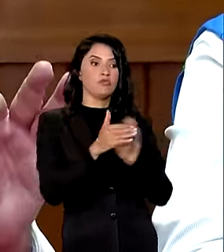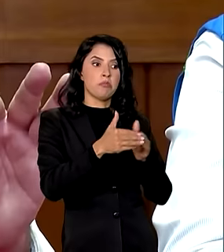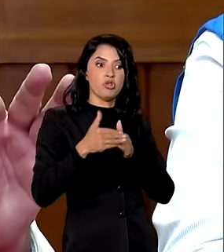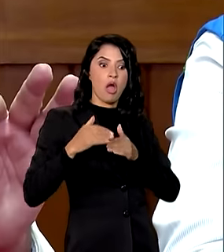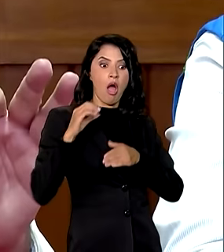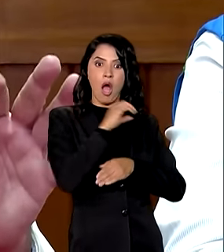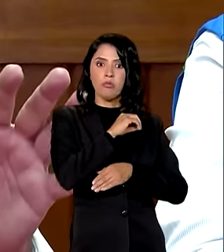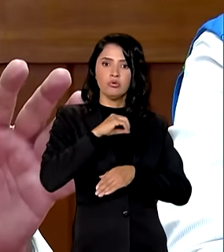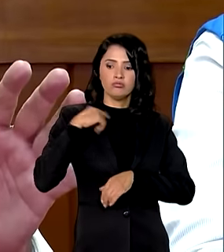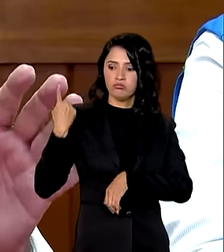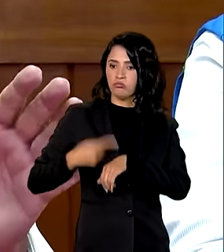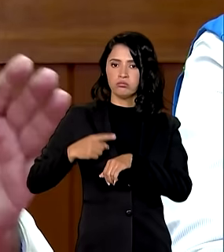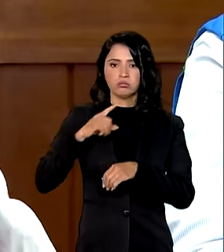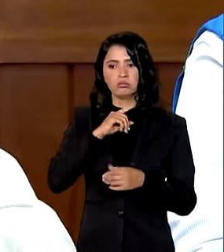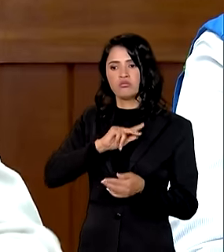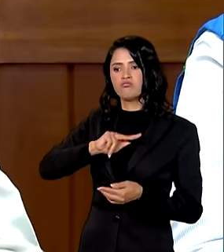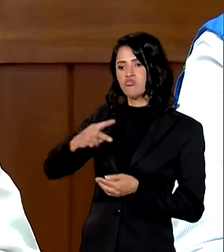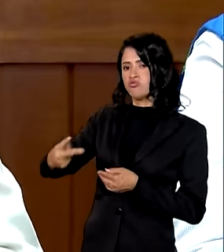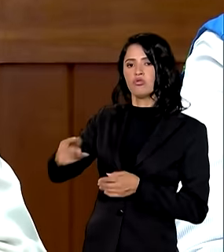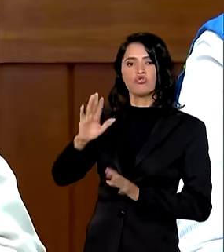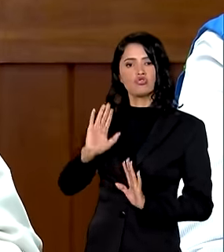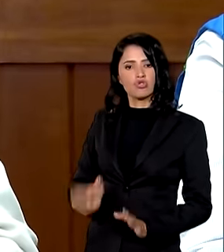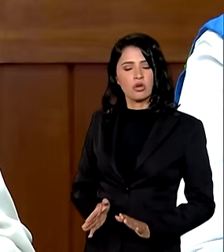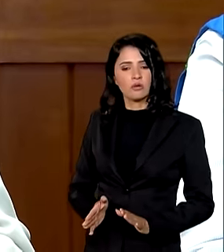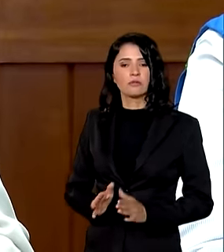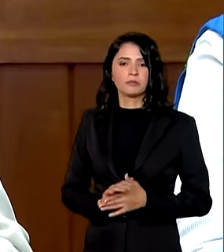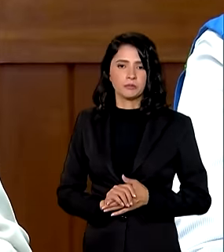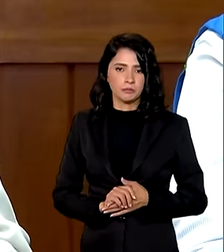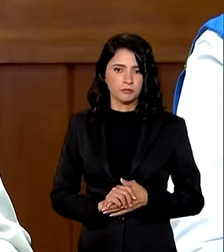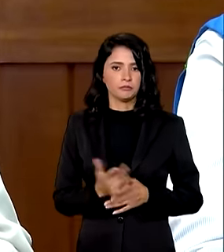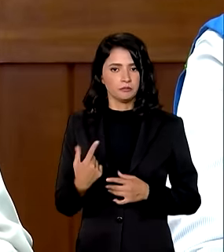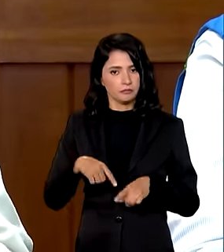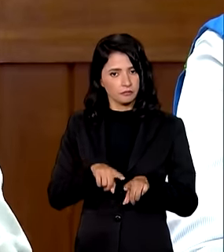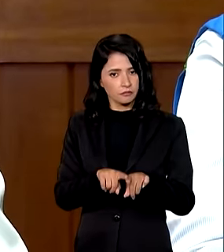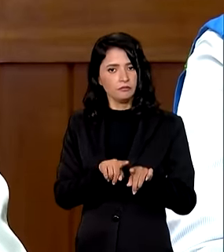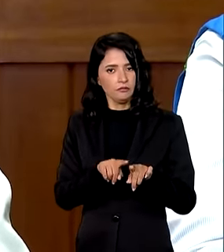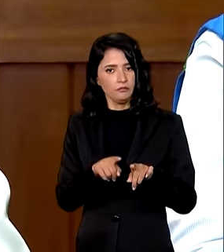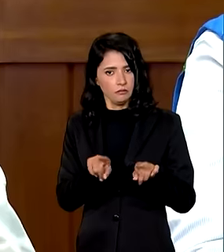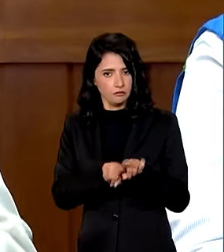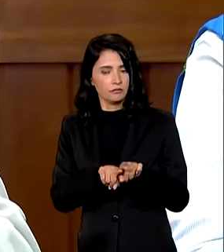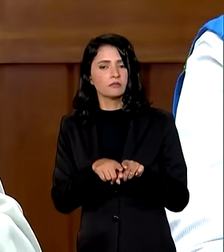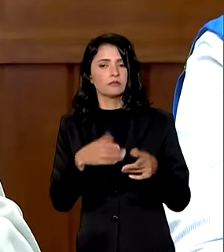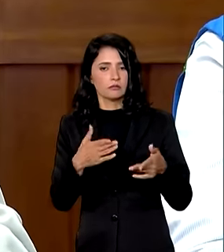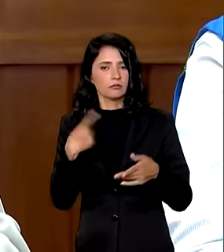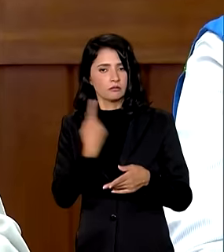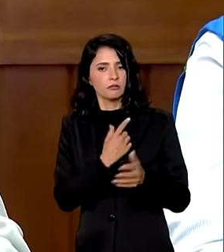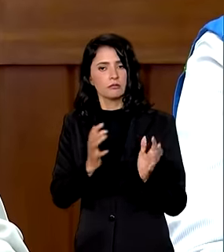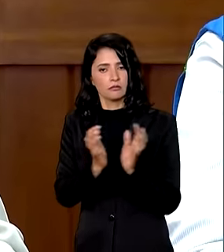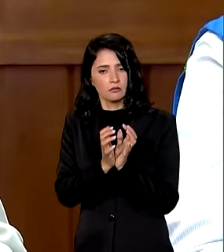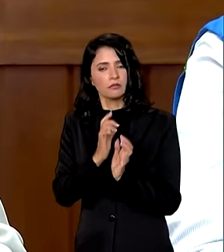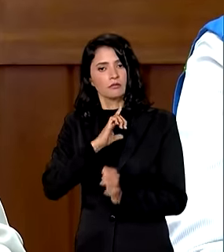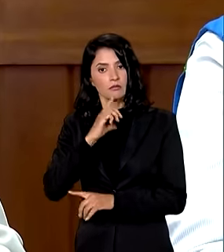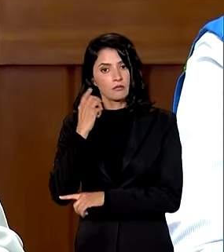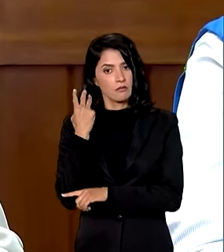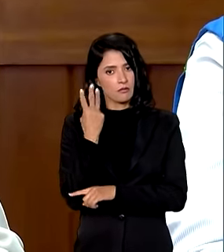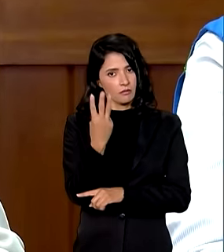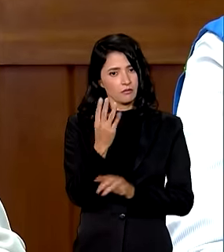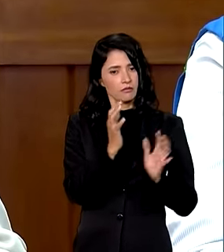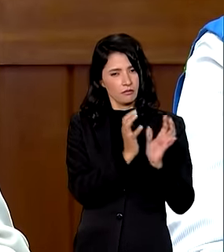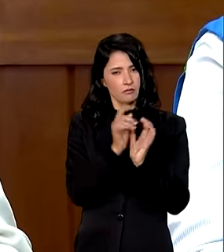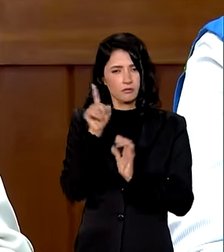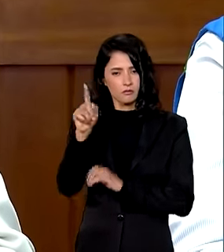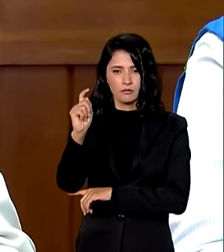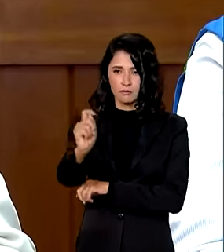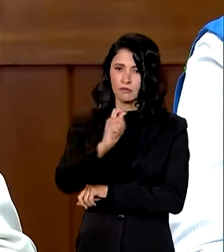emergencialmente esse recurso esteja lá paralelo a isso as nossas equipes nós temos 3 equipes no Rio Grande do Sul